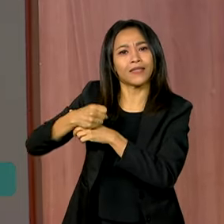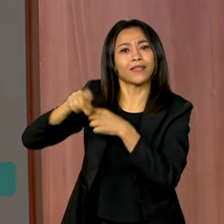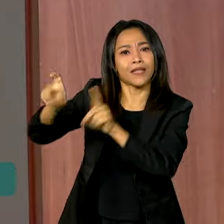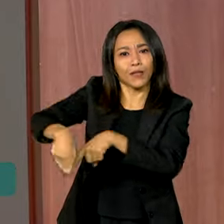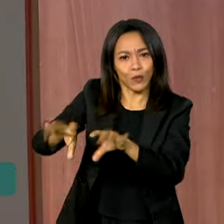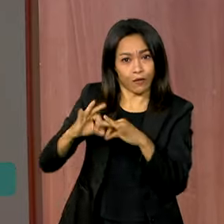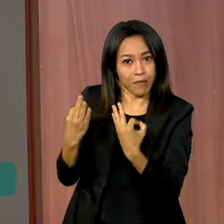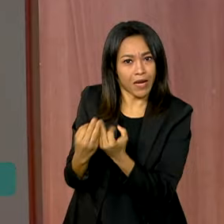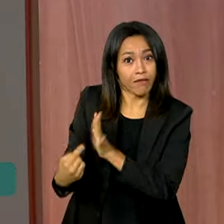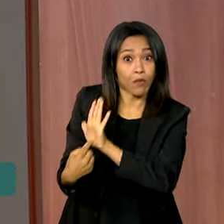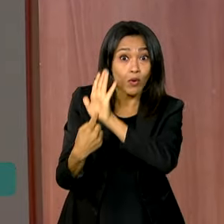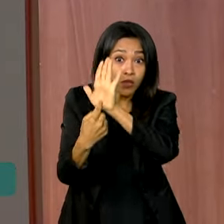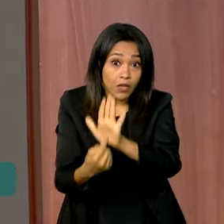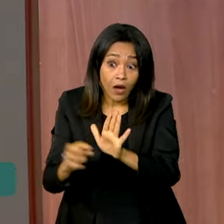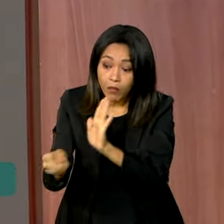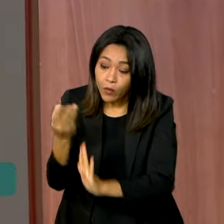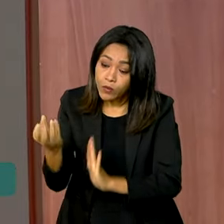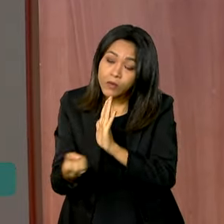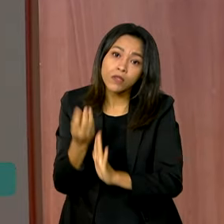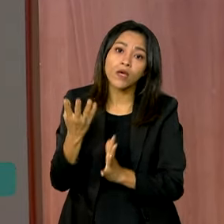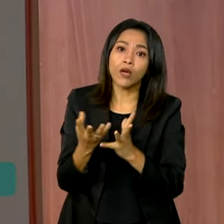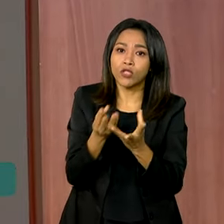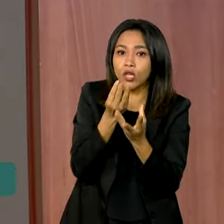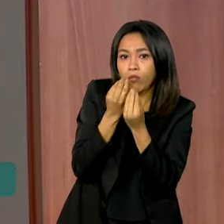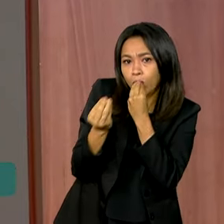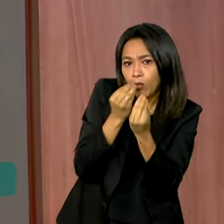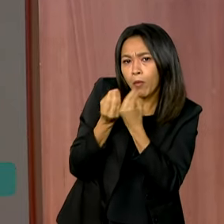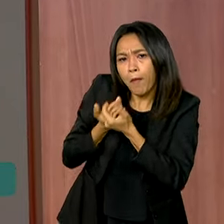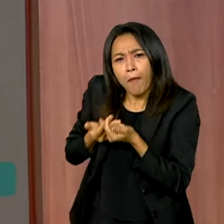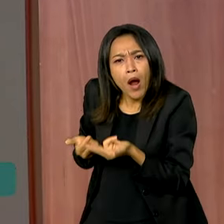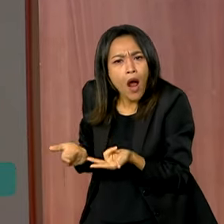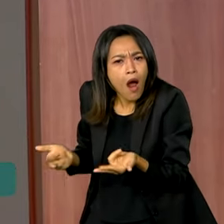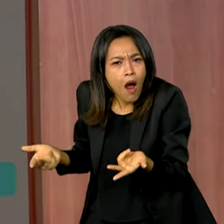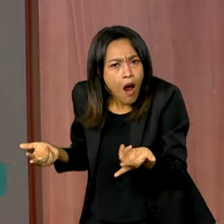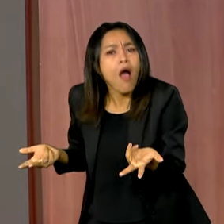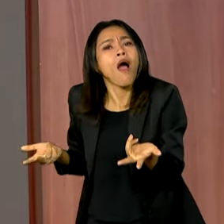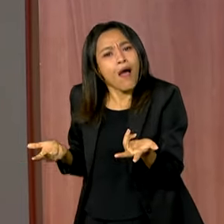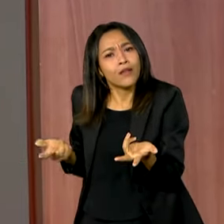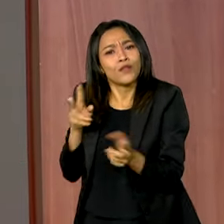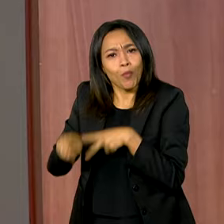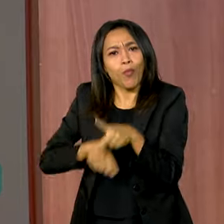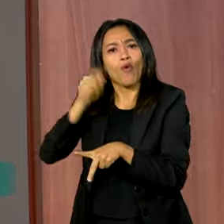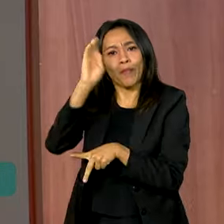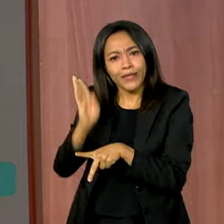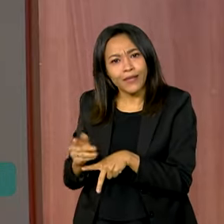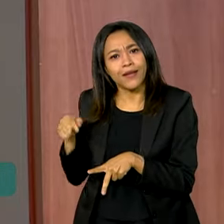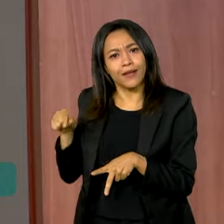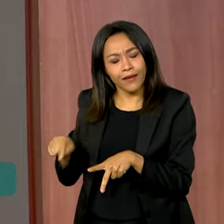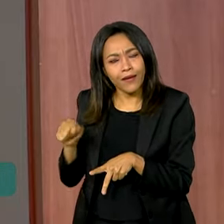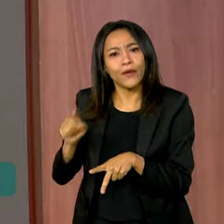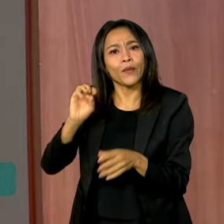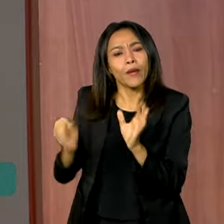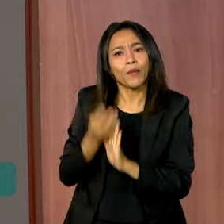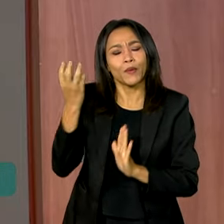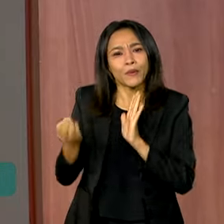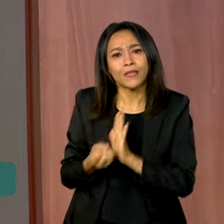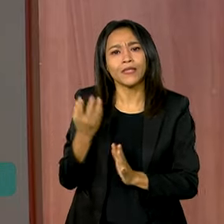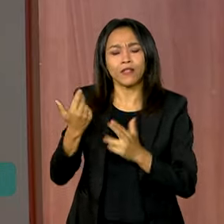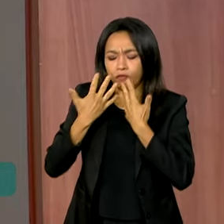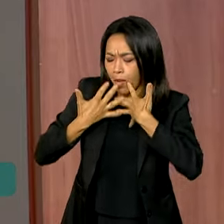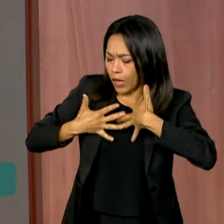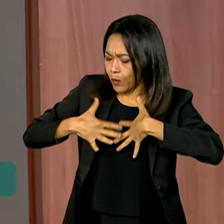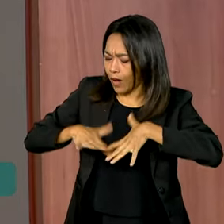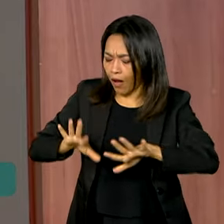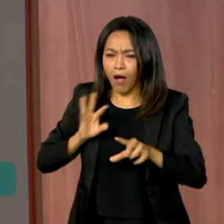né, que vai mostrar a produção do povo brasileiro, dos movimentos, aquilo de forma, o que é produzido organicamente, com